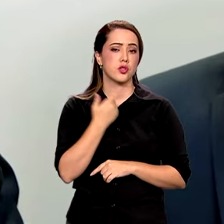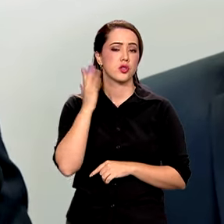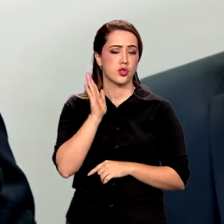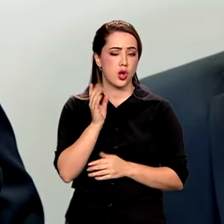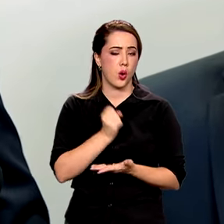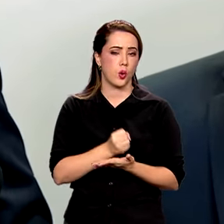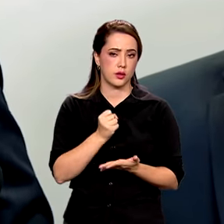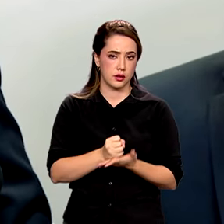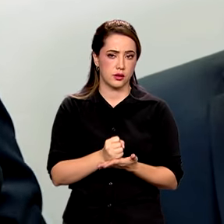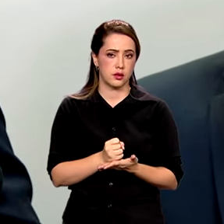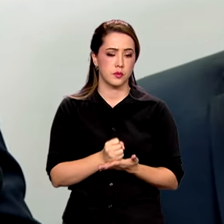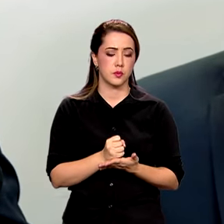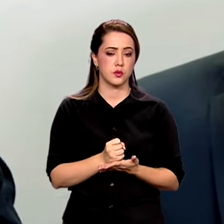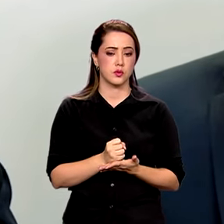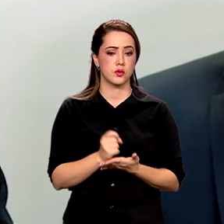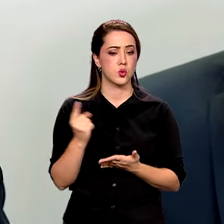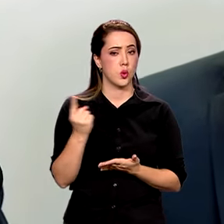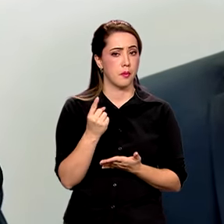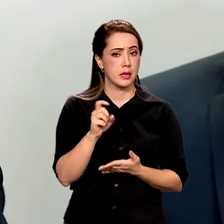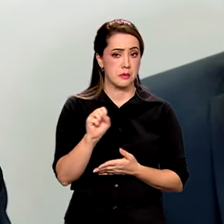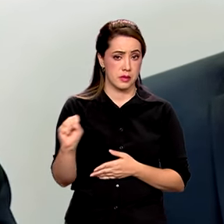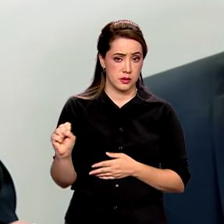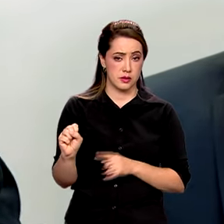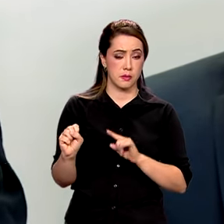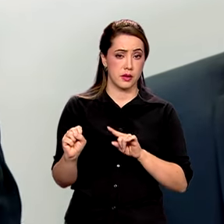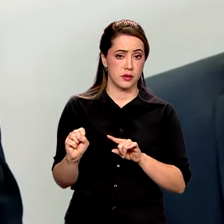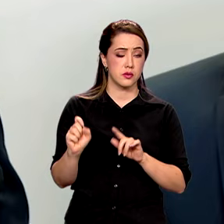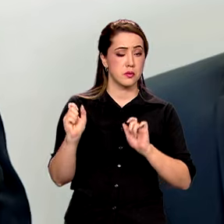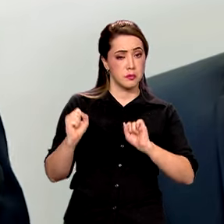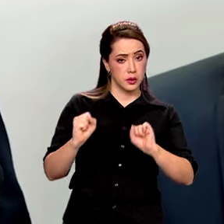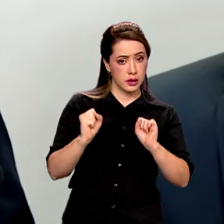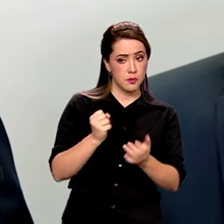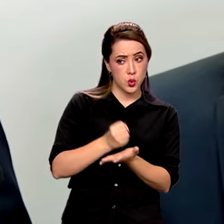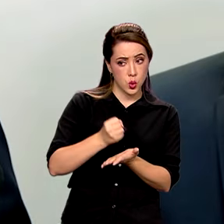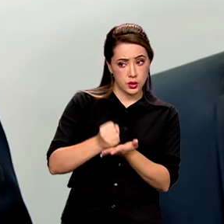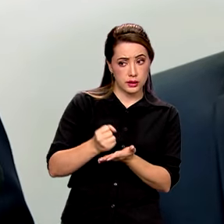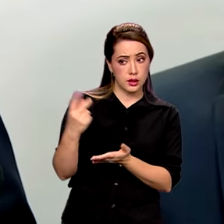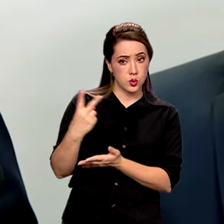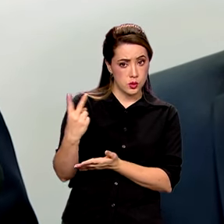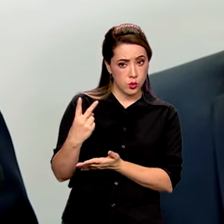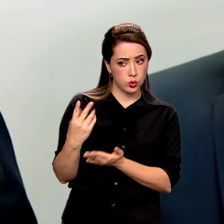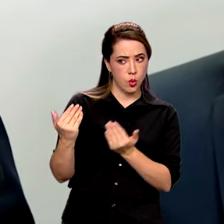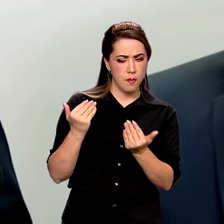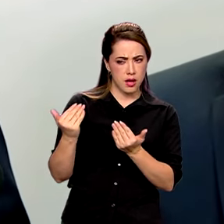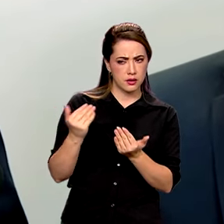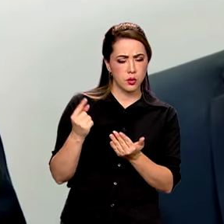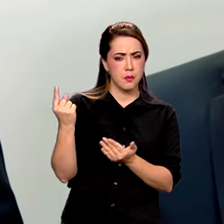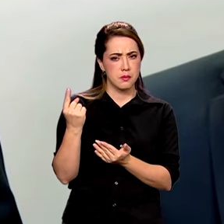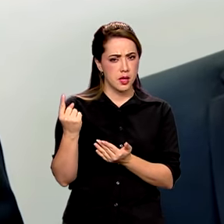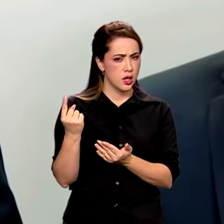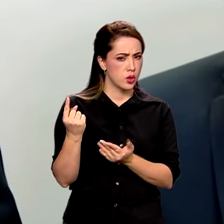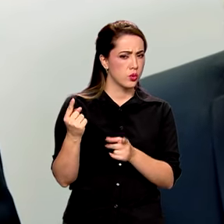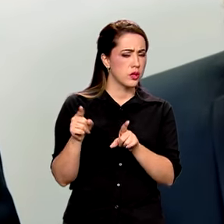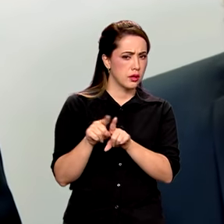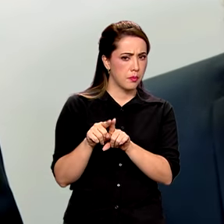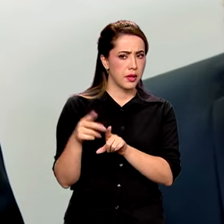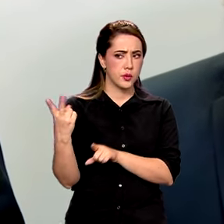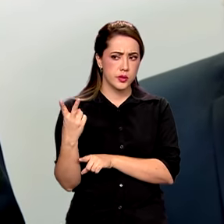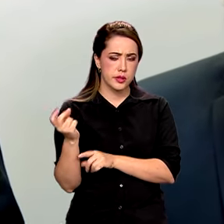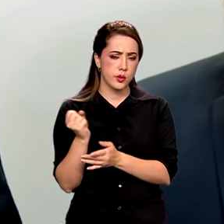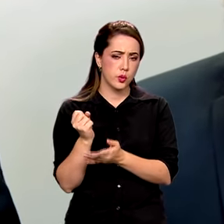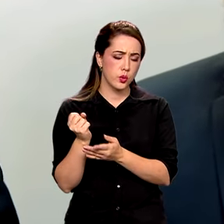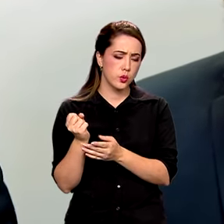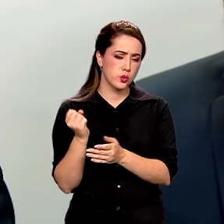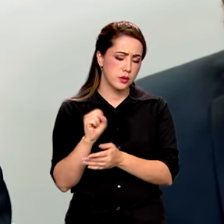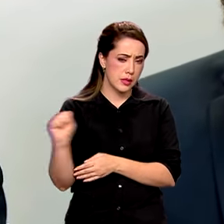contratamos no primeiro semestre e podemos contratar no segundo, com o orçamento equilibrado